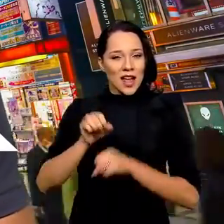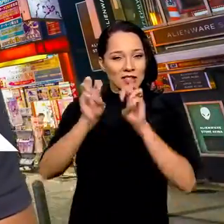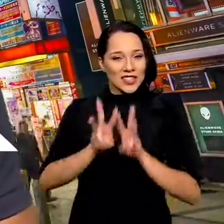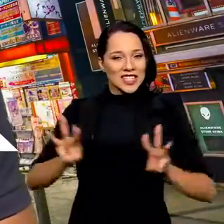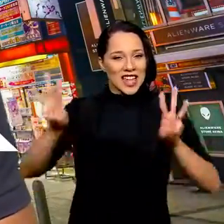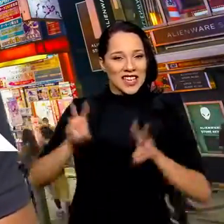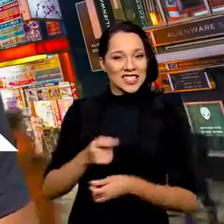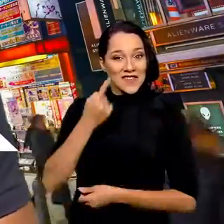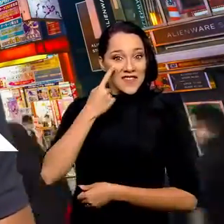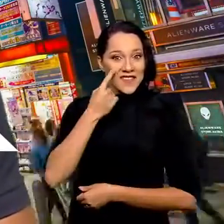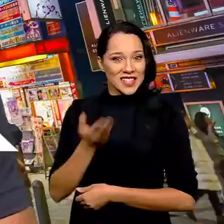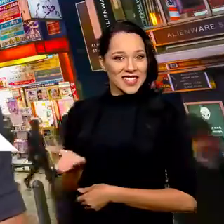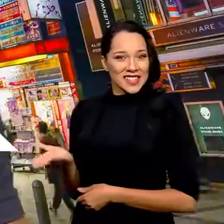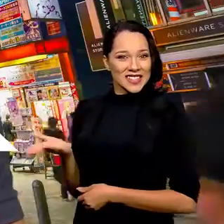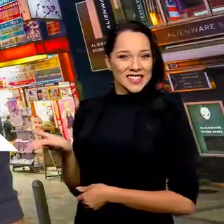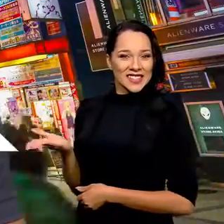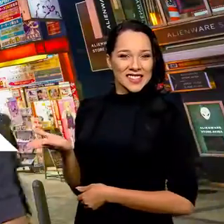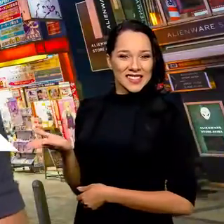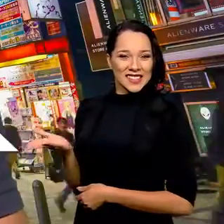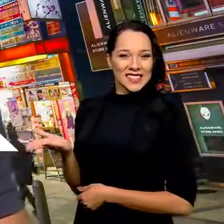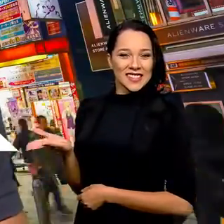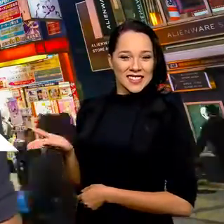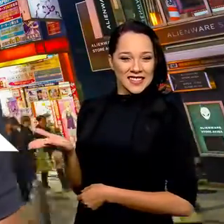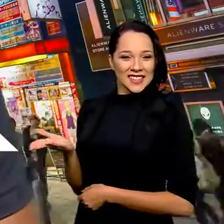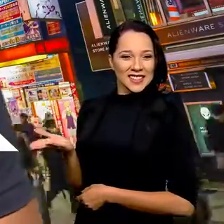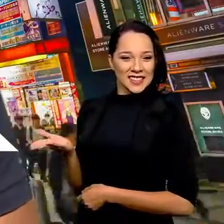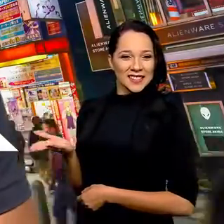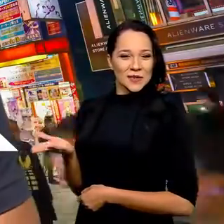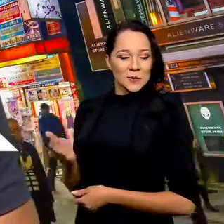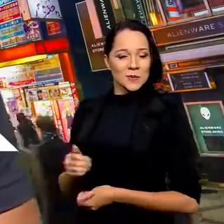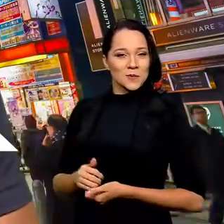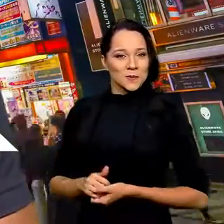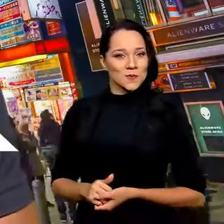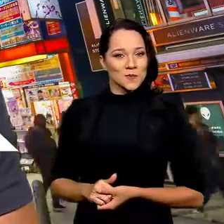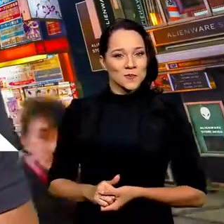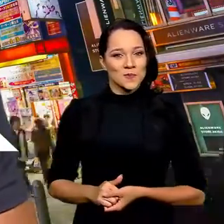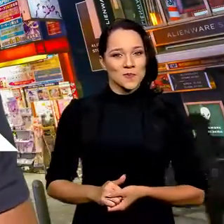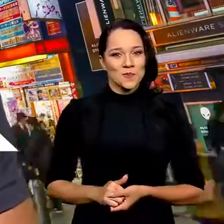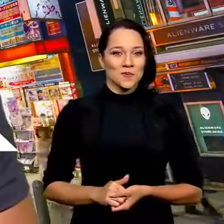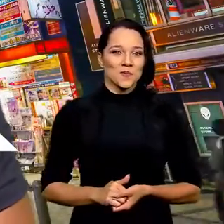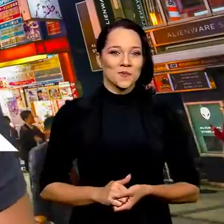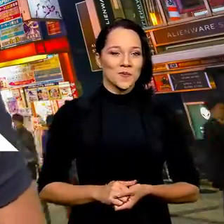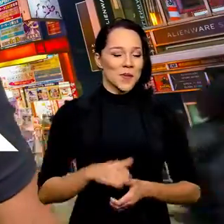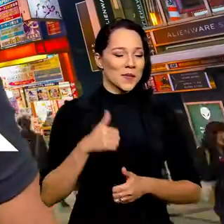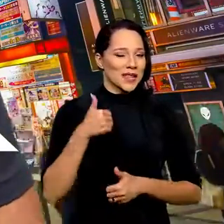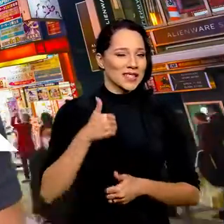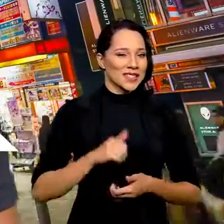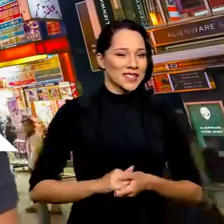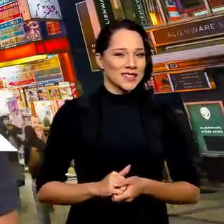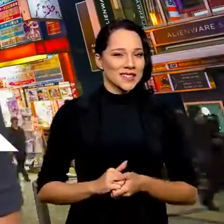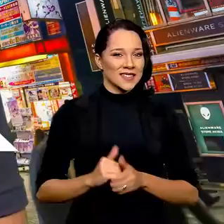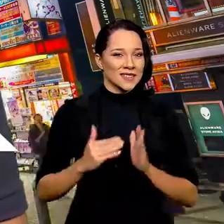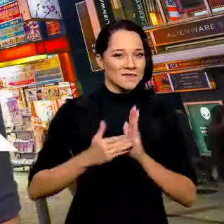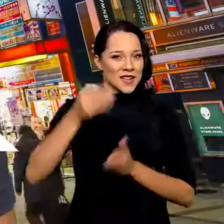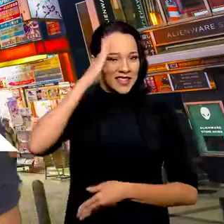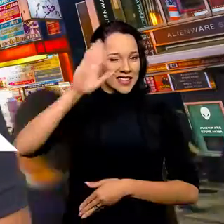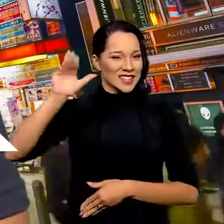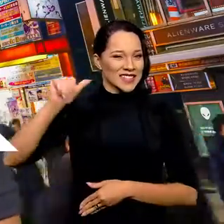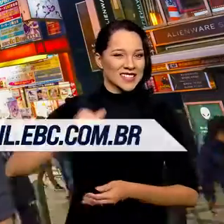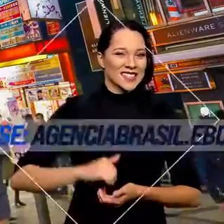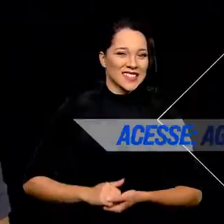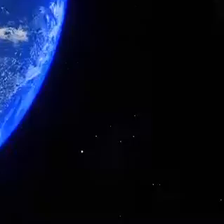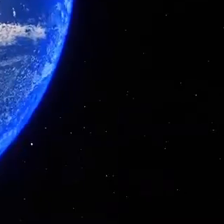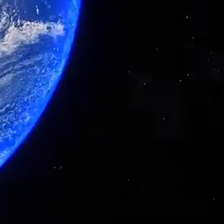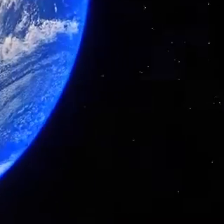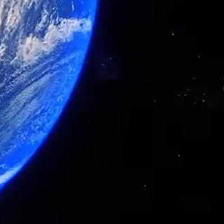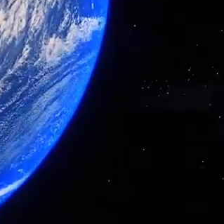lá no nosso site. O endereço é agenciabrasil.ebc.com.br. Beleza, galera? Valeu e até